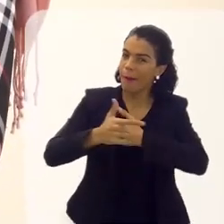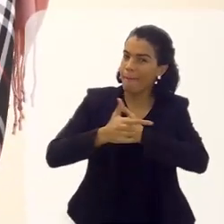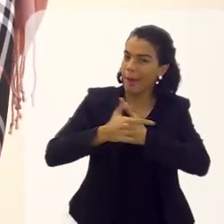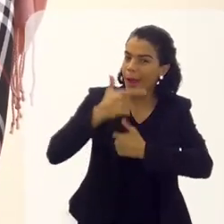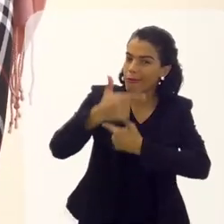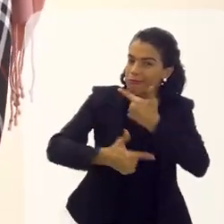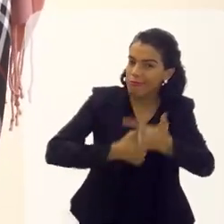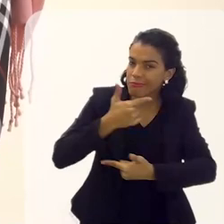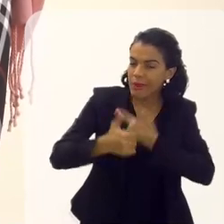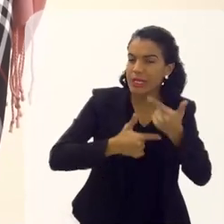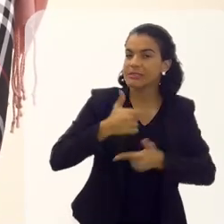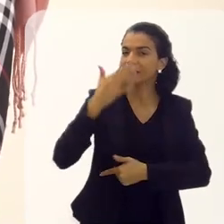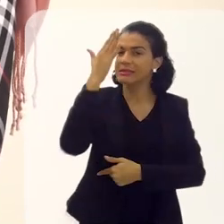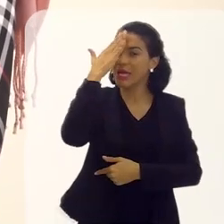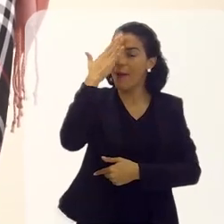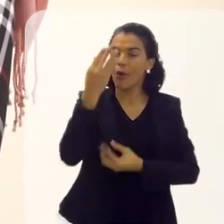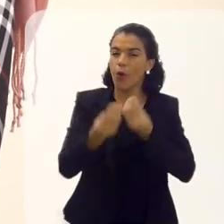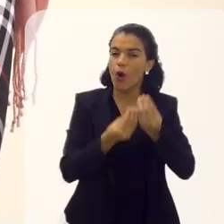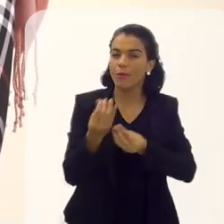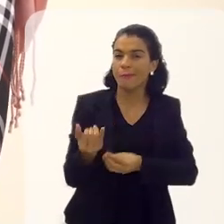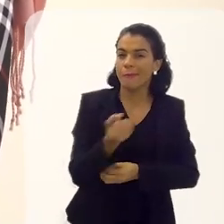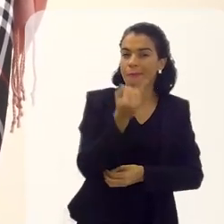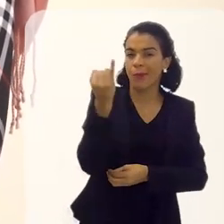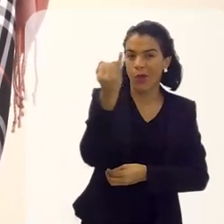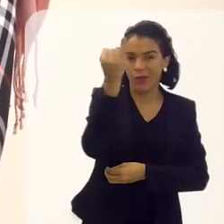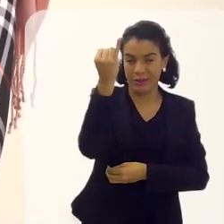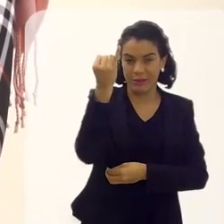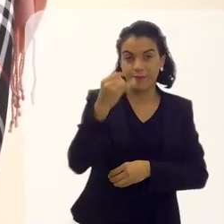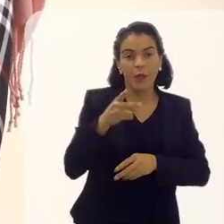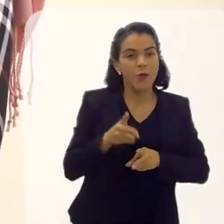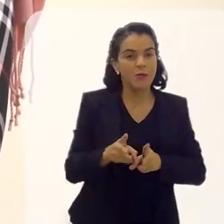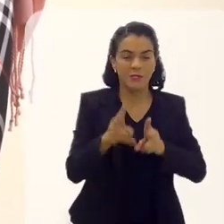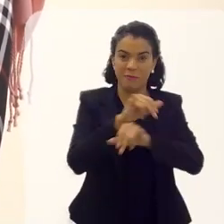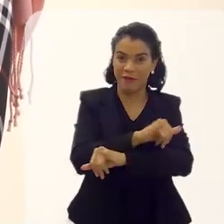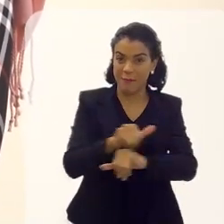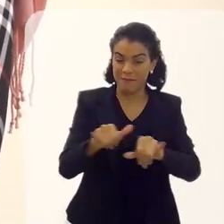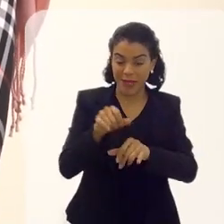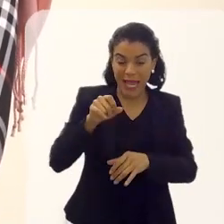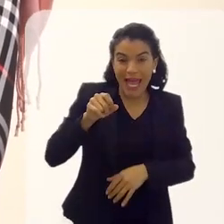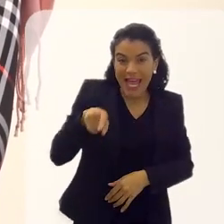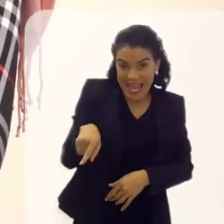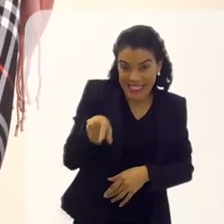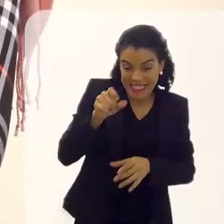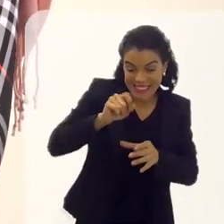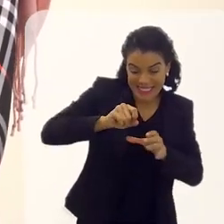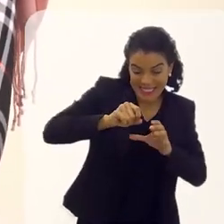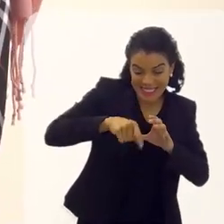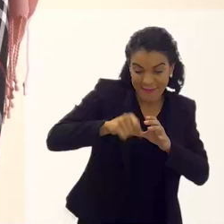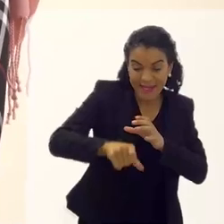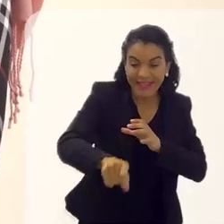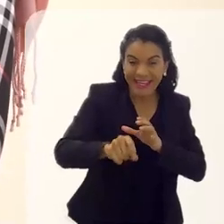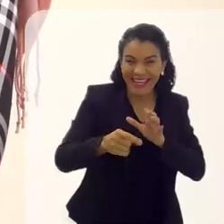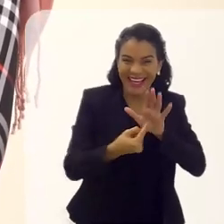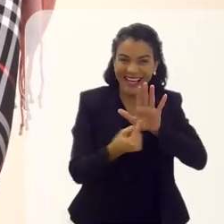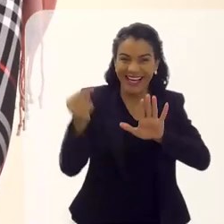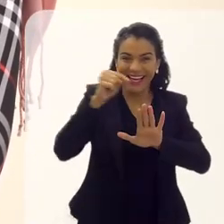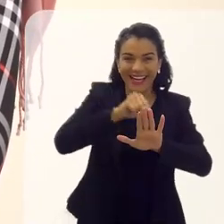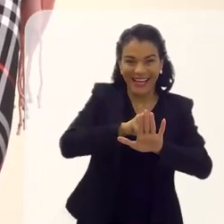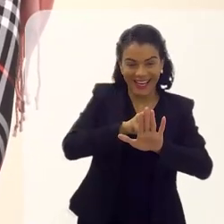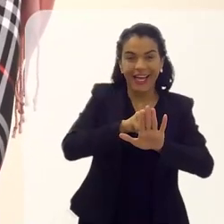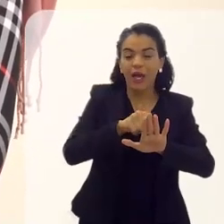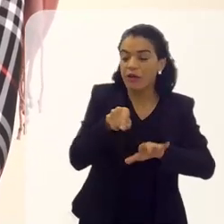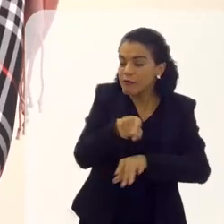trabalho, e eles sabem a importância. E eu sempre digo, essa sementinha, e falo para as nossas